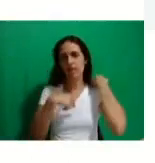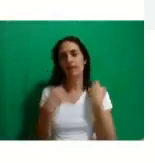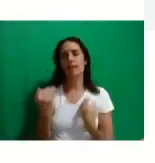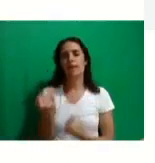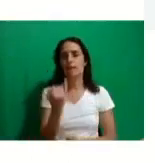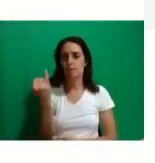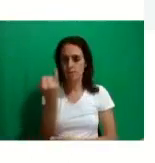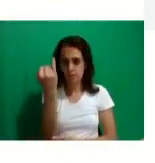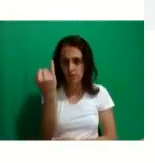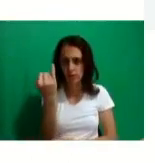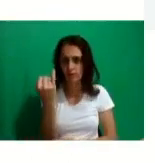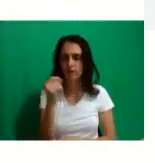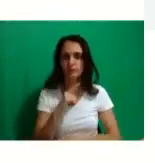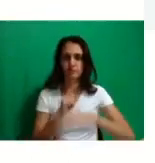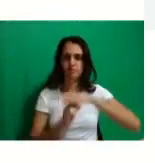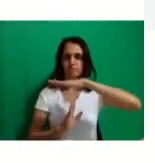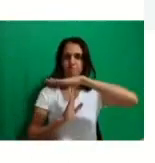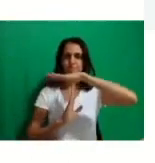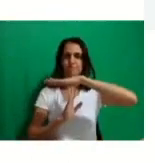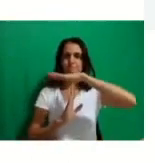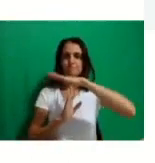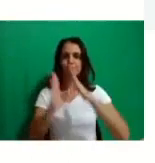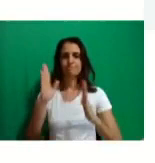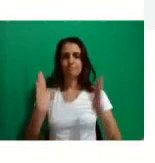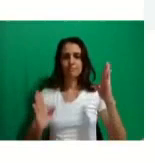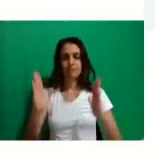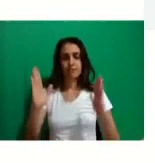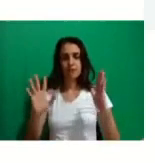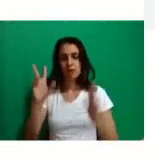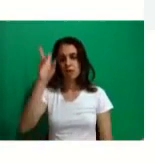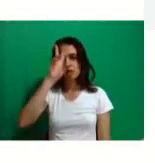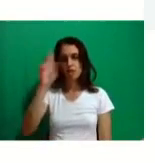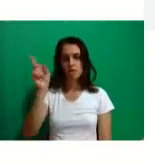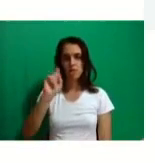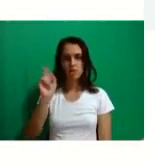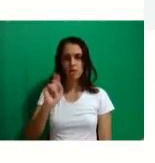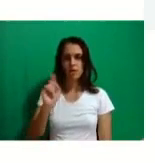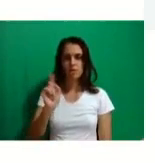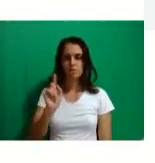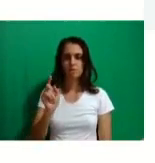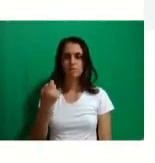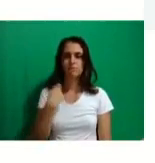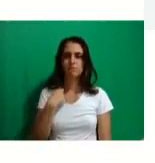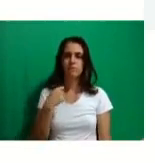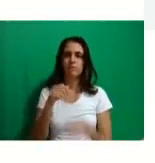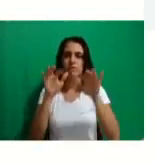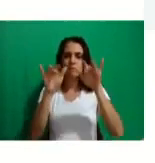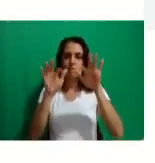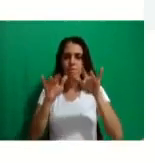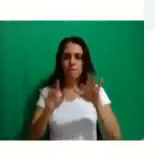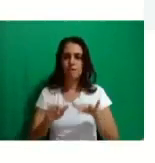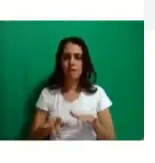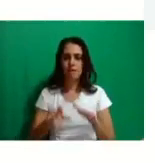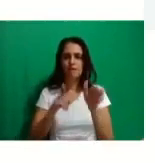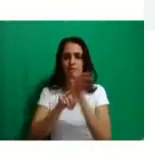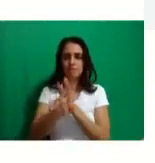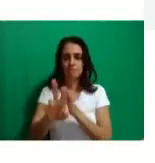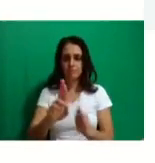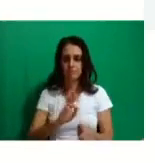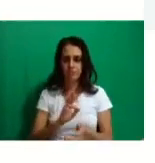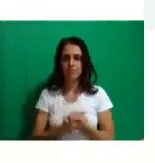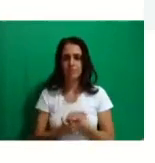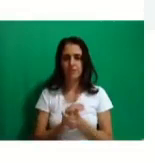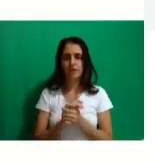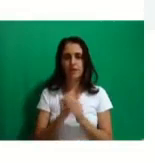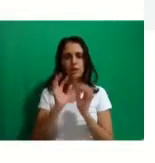têm um prazo, que agora eu não me lembro qual é, para poder preencher o questionário de perfil, tá? Mas está tudo escritinho